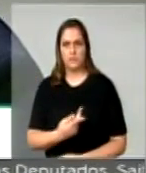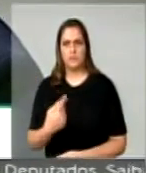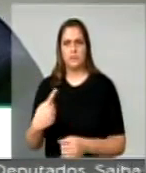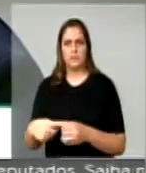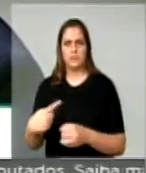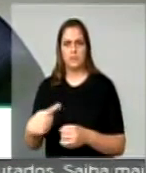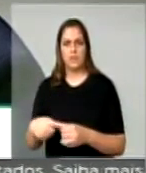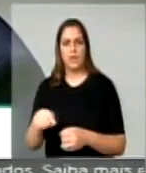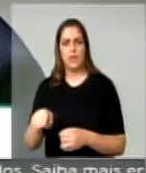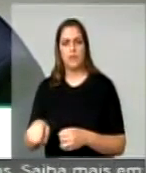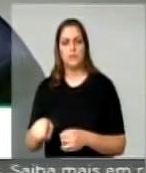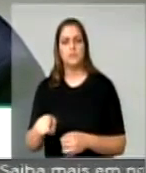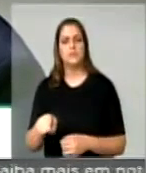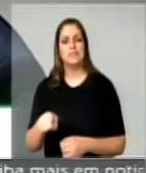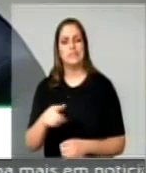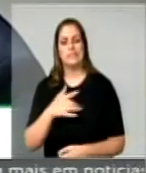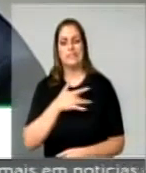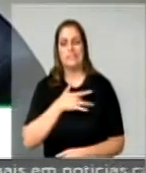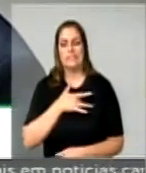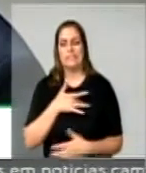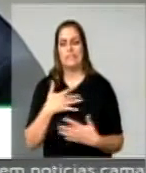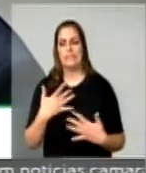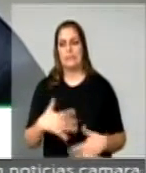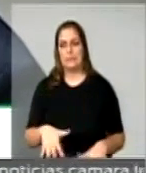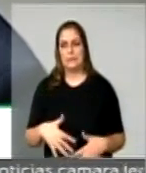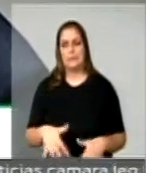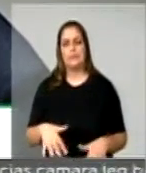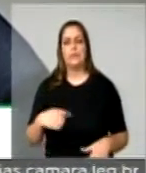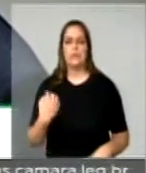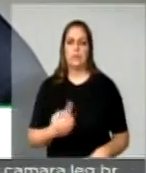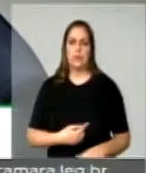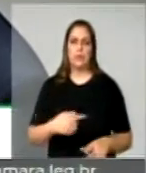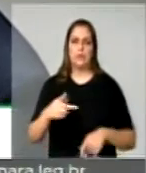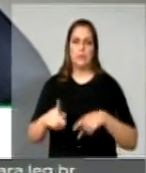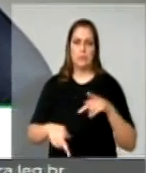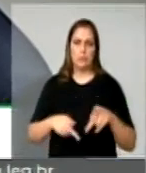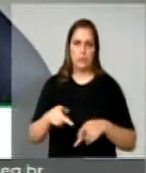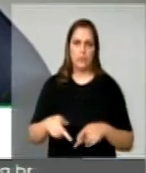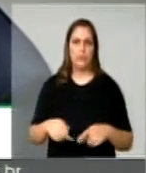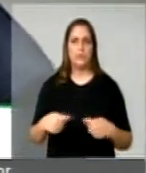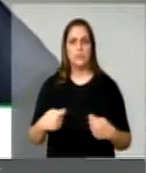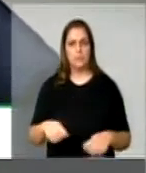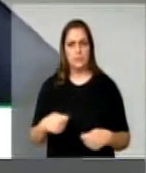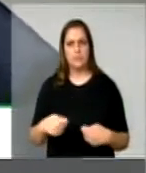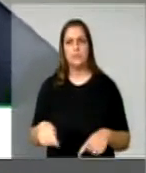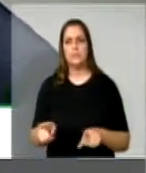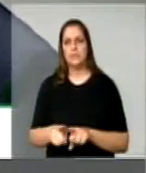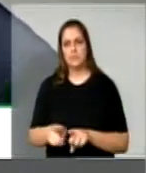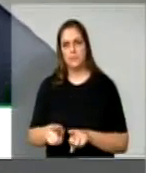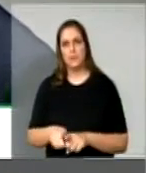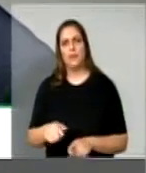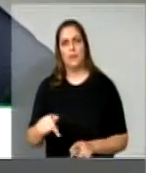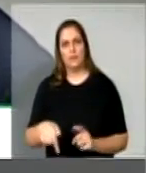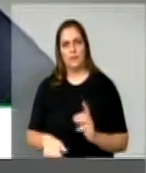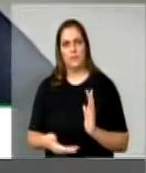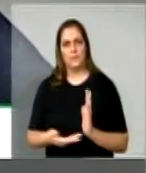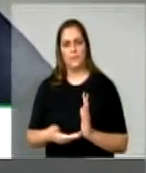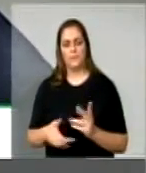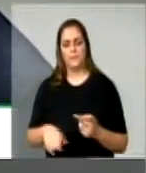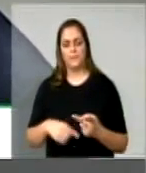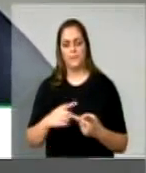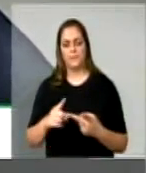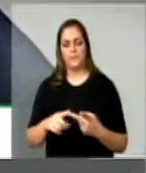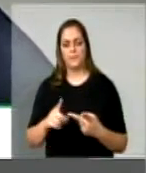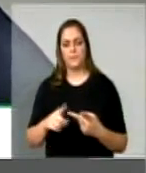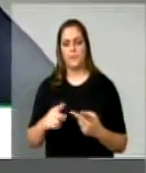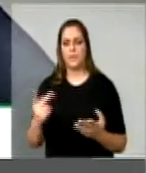e que traz a consternação e a solidariedade do povo brasileiro. E aqui da Câmara dos Deputados acho que temos que fazer essa deferência. E a segunda é o que está acontecendo